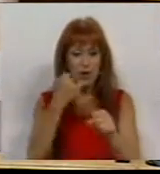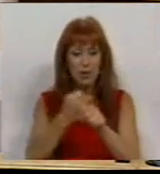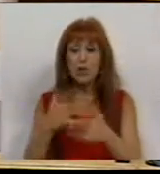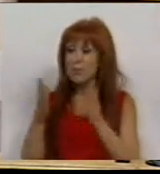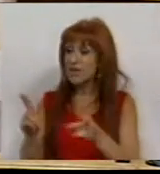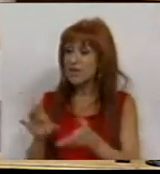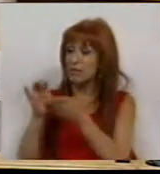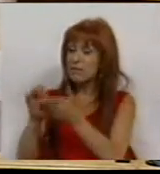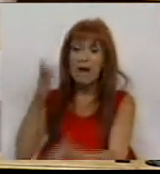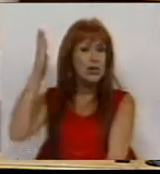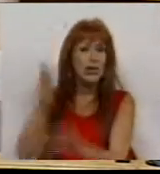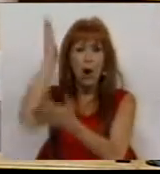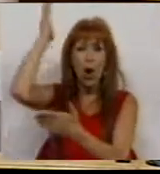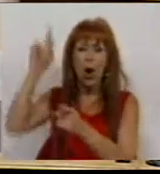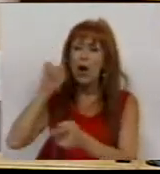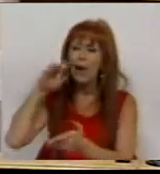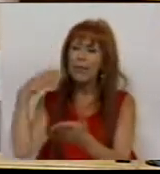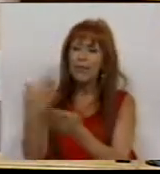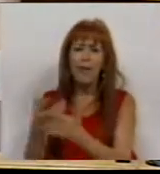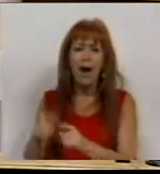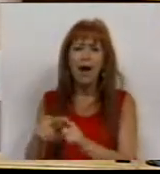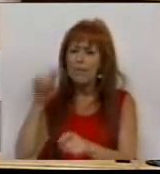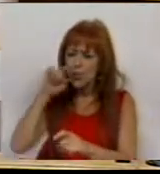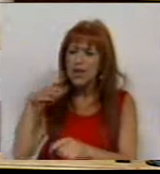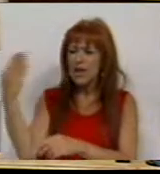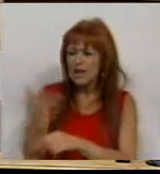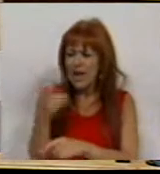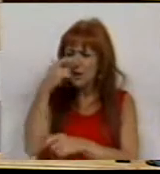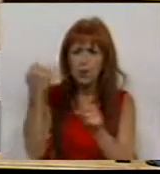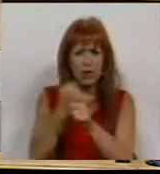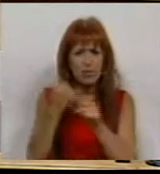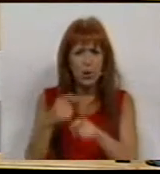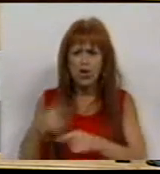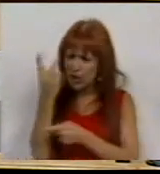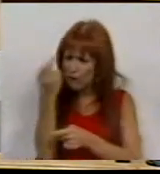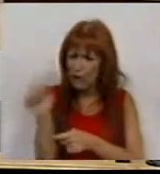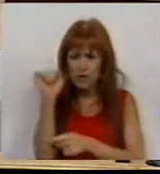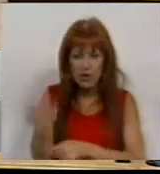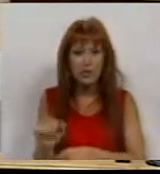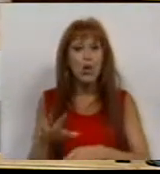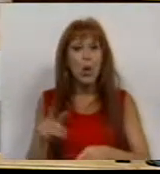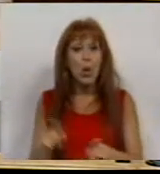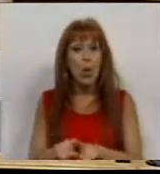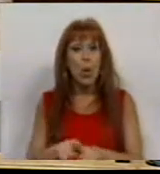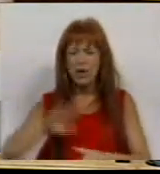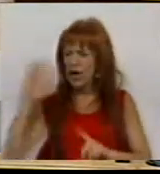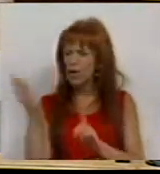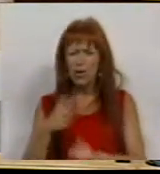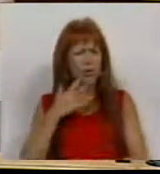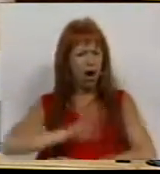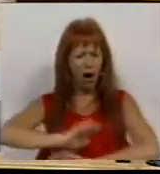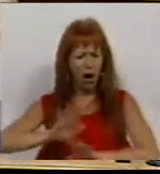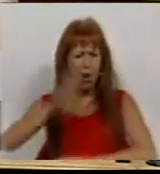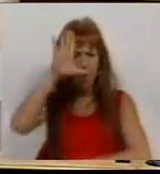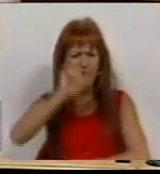devem servir exclusivamente à garantia e proteção dos direitos dos trabalhadores e das reformas. Condenamos em absoluto o